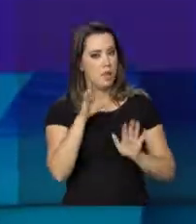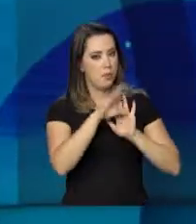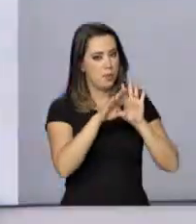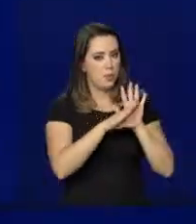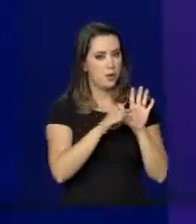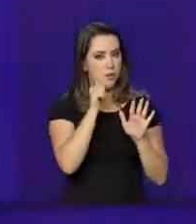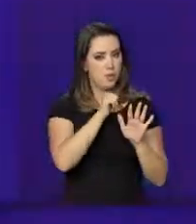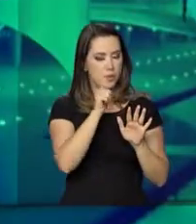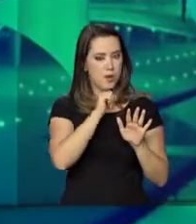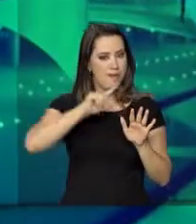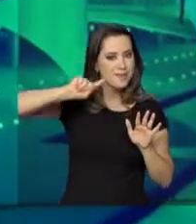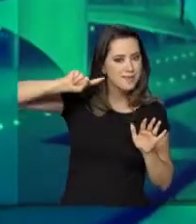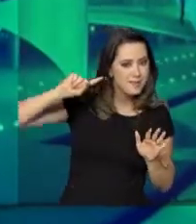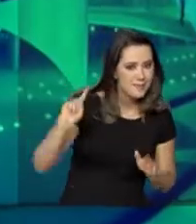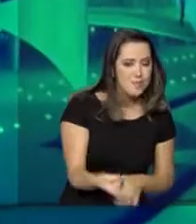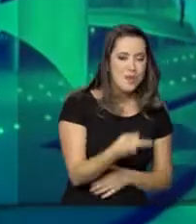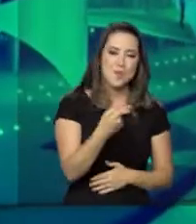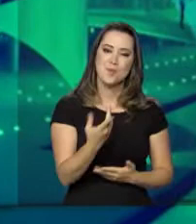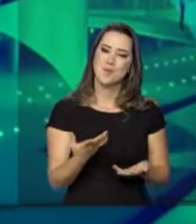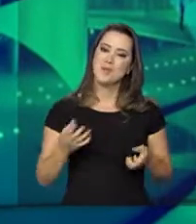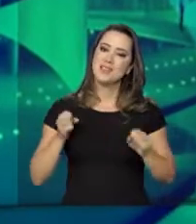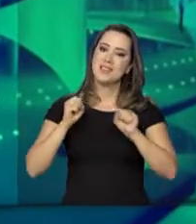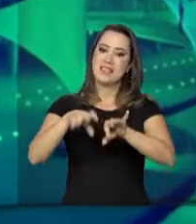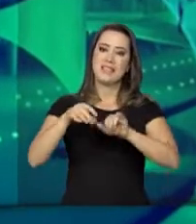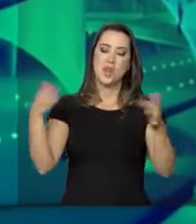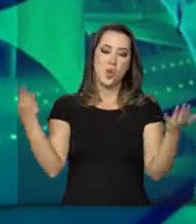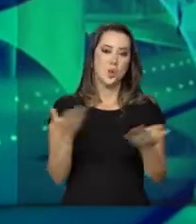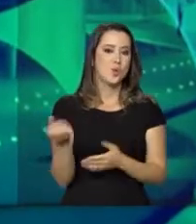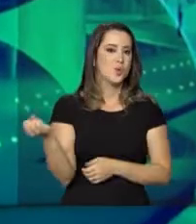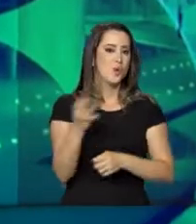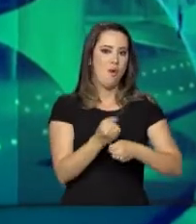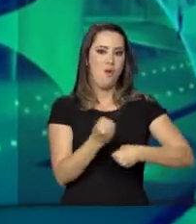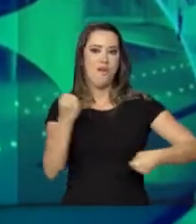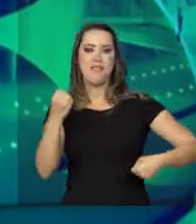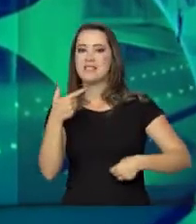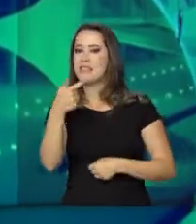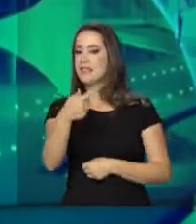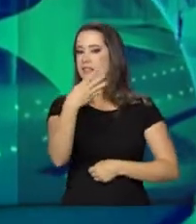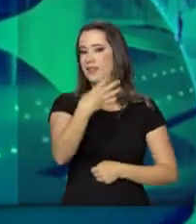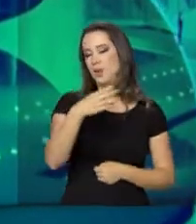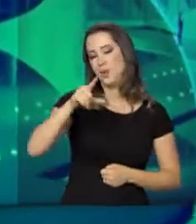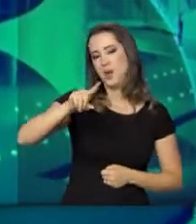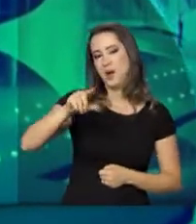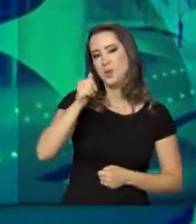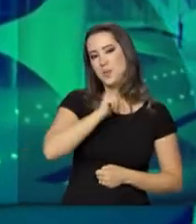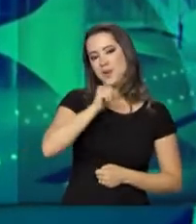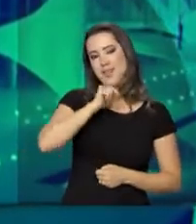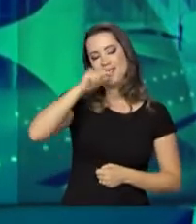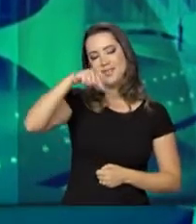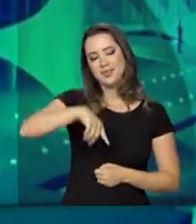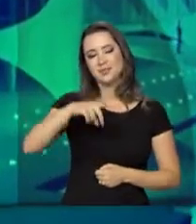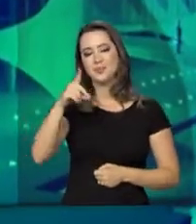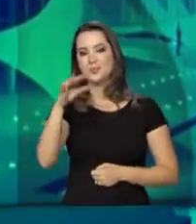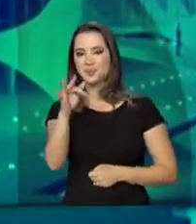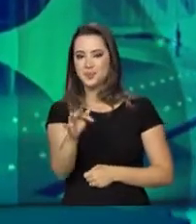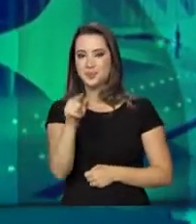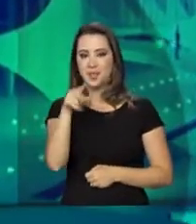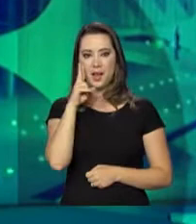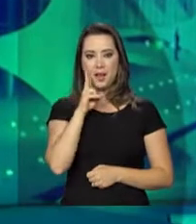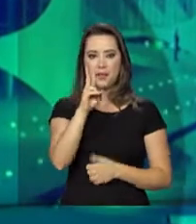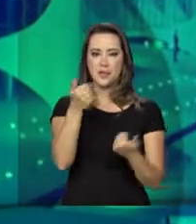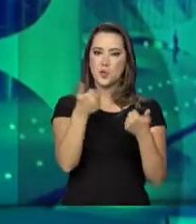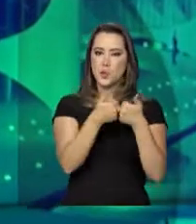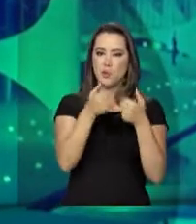Educacional e Cidadã de Mulheres está formando hoje uma nova turma de 74 mulheres aqui no Distrito Federal. Quem